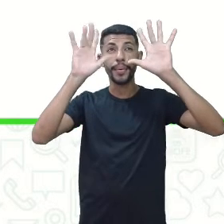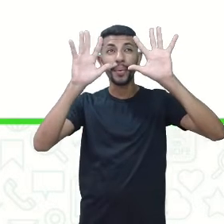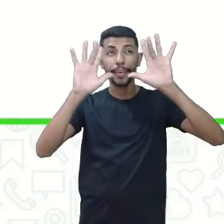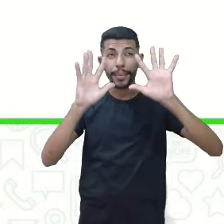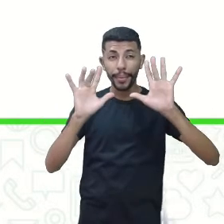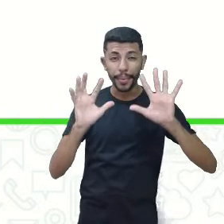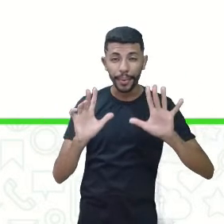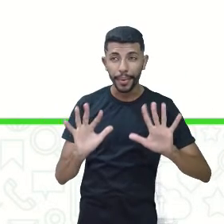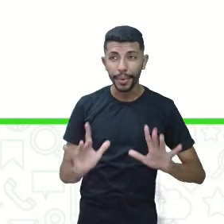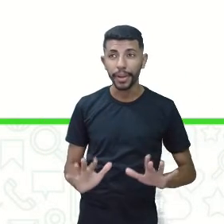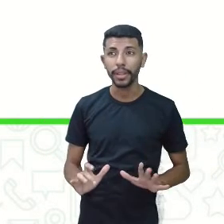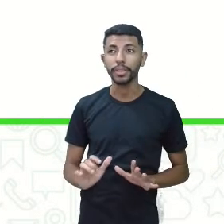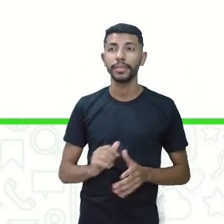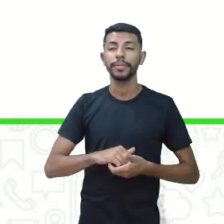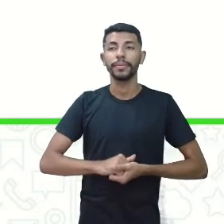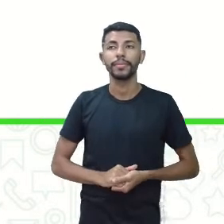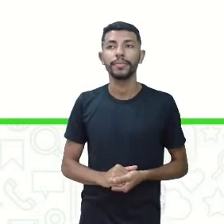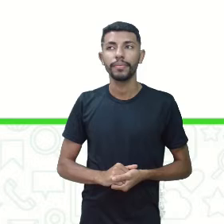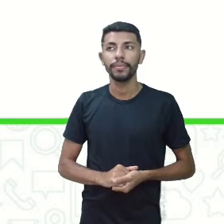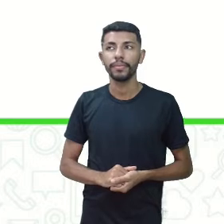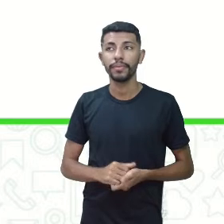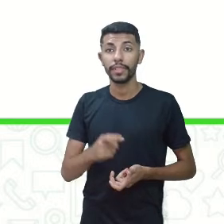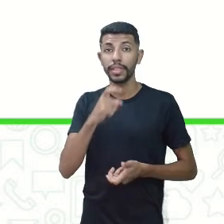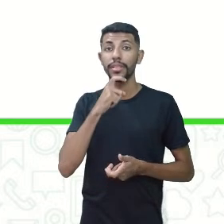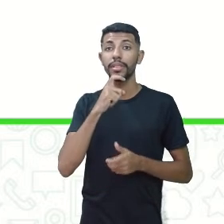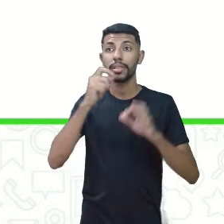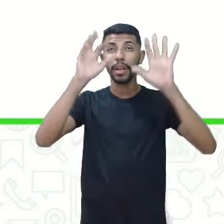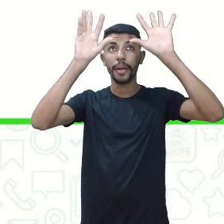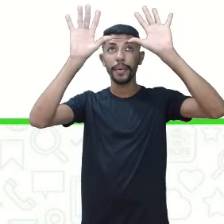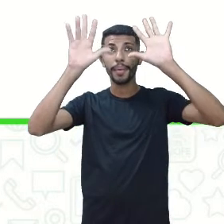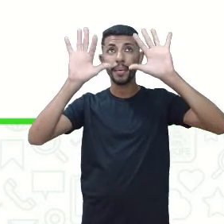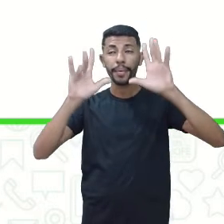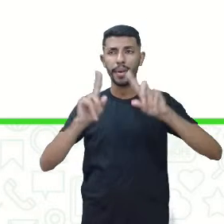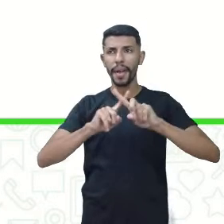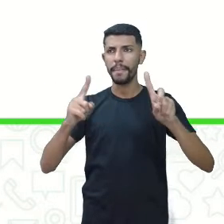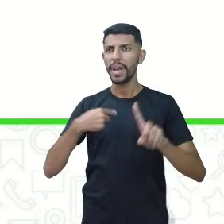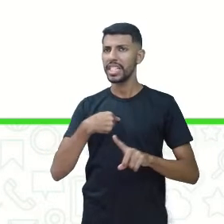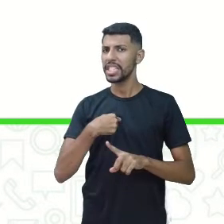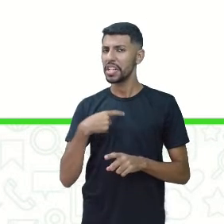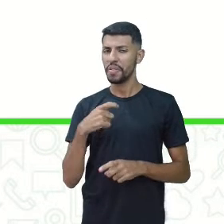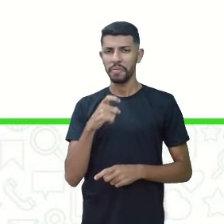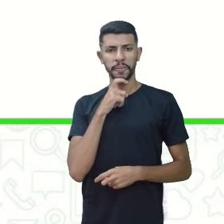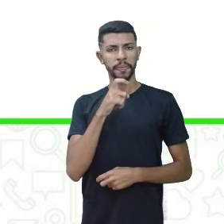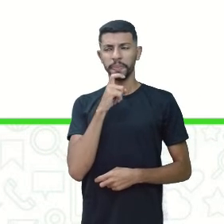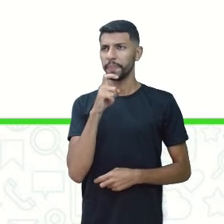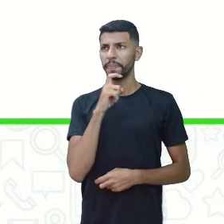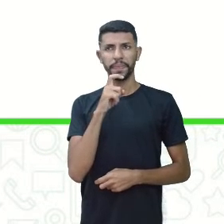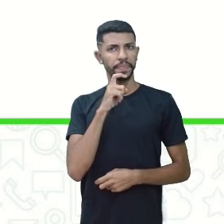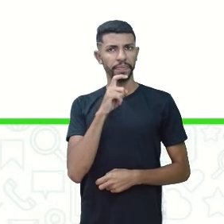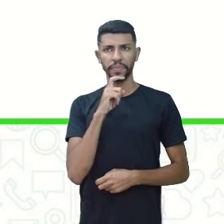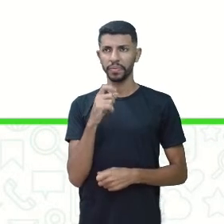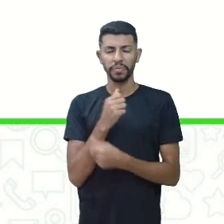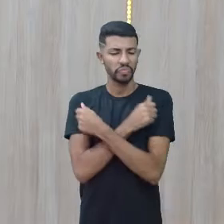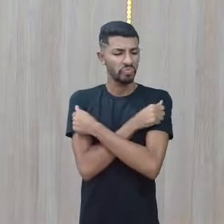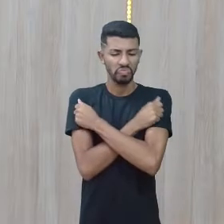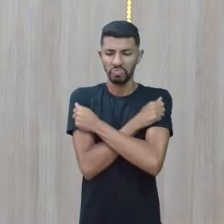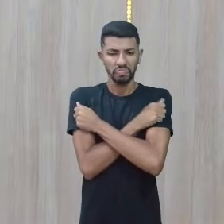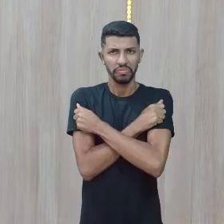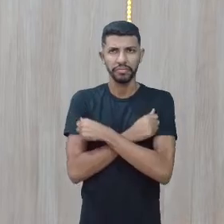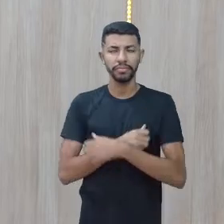ó. It is. Está nevando, mas eu não estou com frio. Ah, bexiga. Nevando.